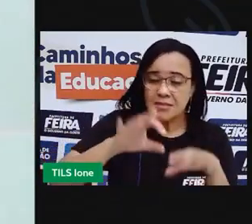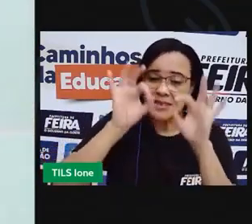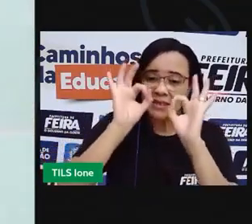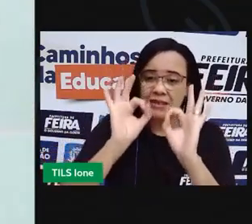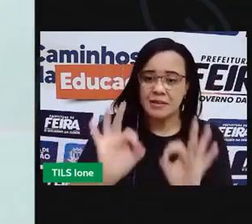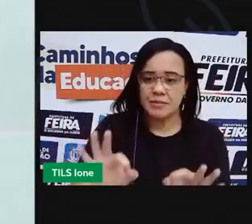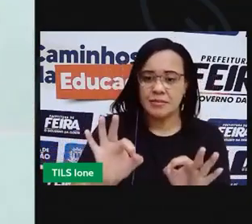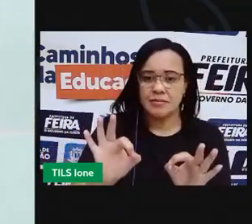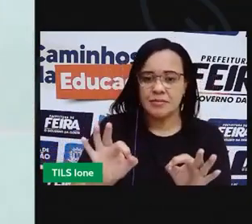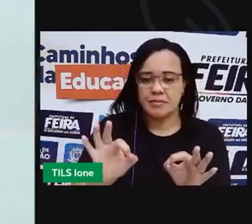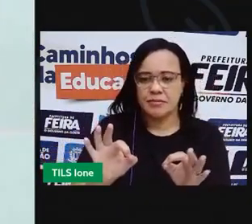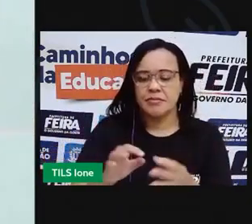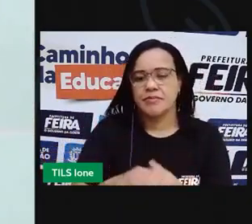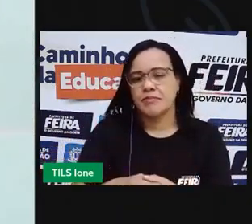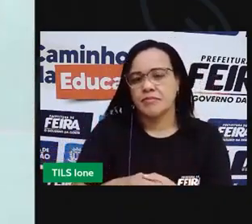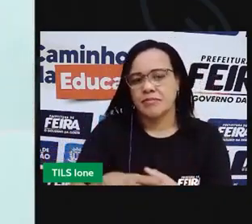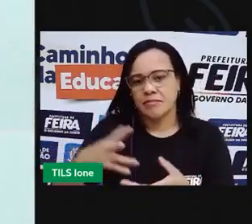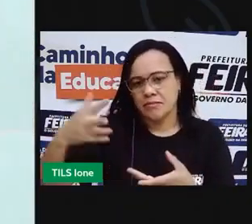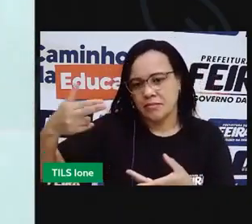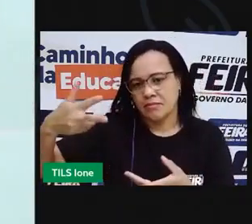com uma teiseira